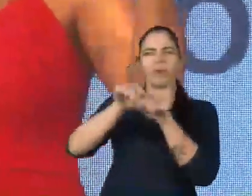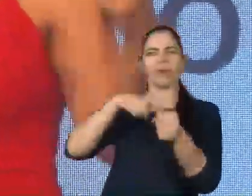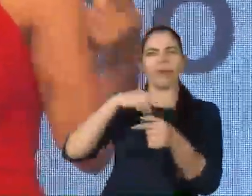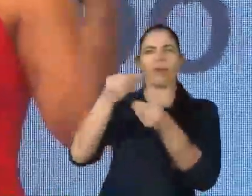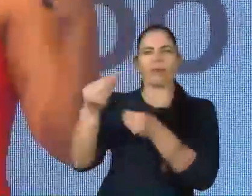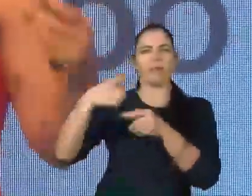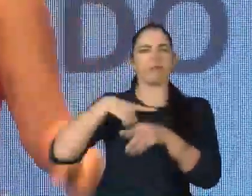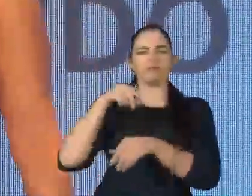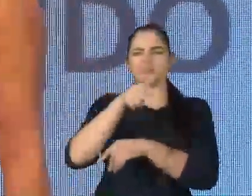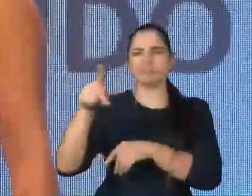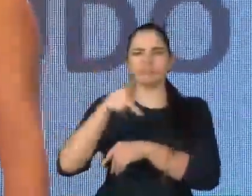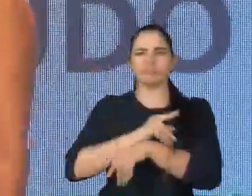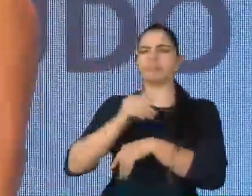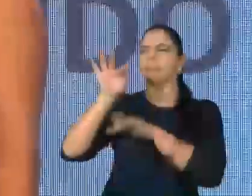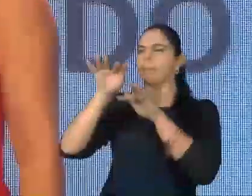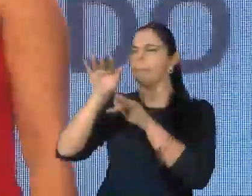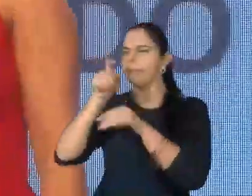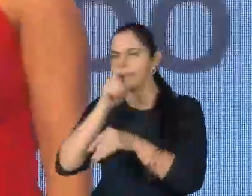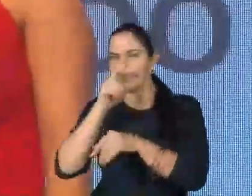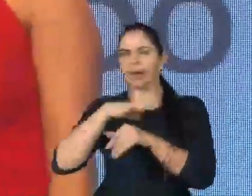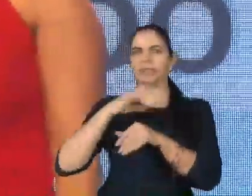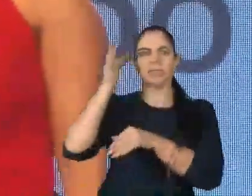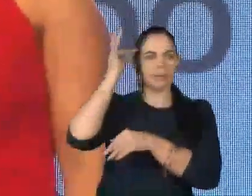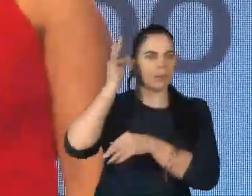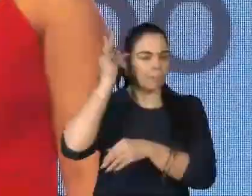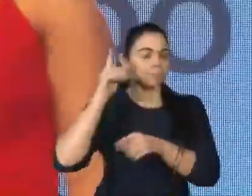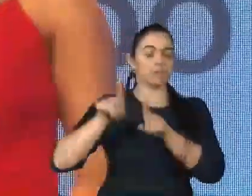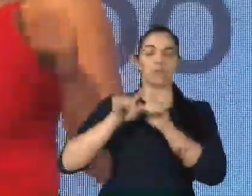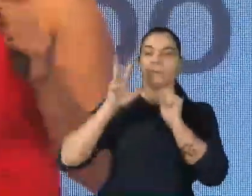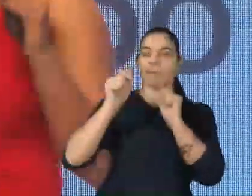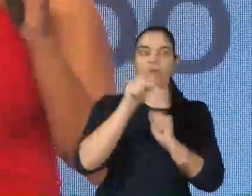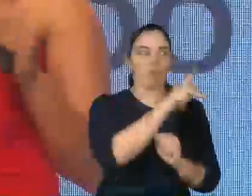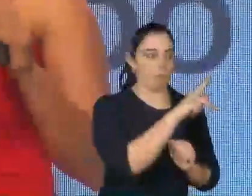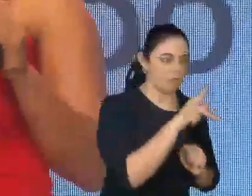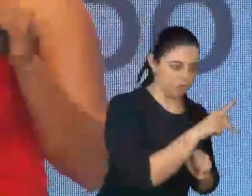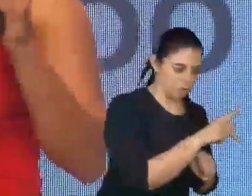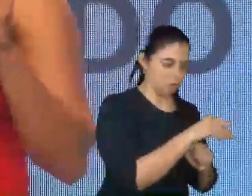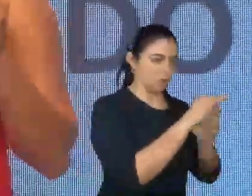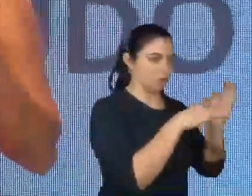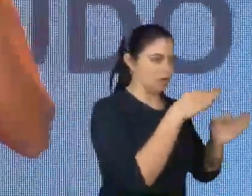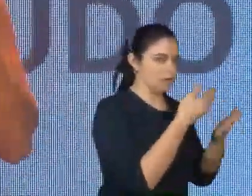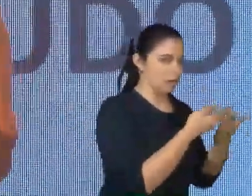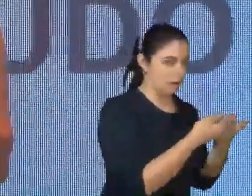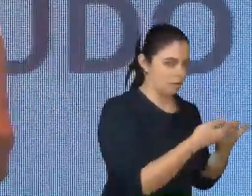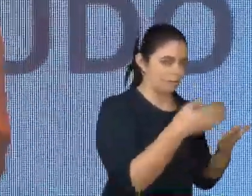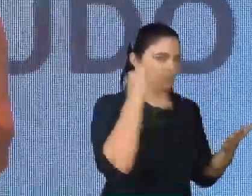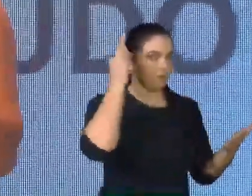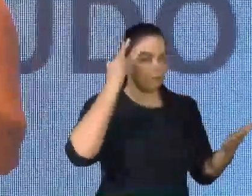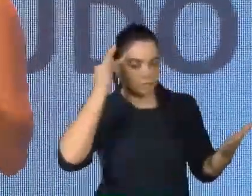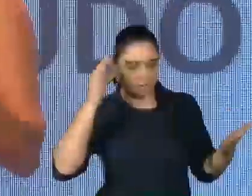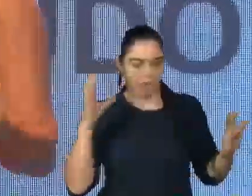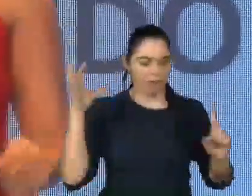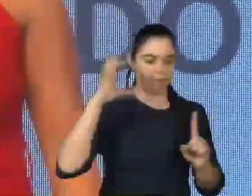professores, pais e terapeutas. Ou seja, o professor, ele monta as suas aulas, os terapeutas, eles montam as